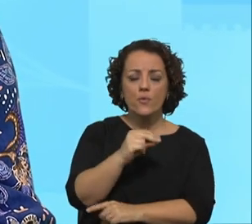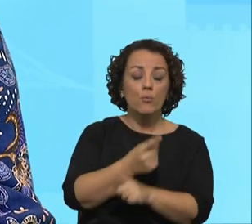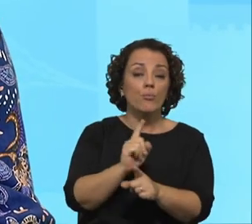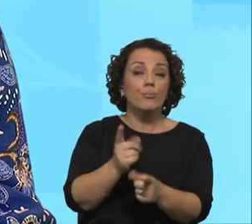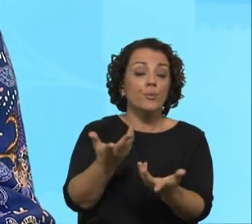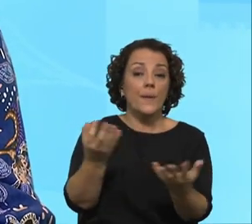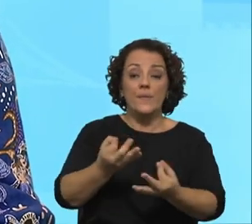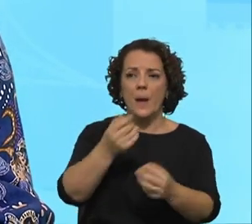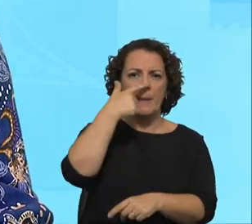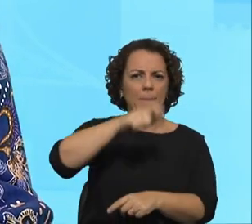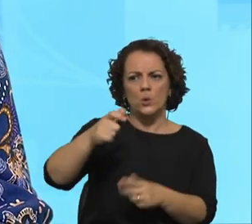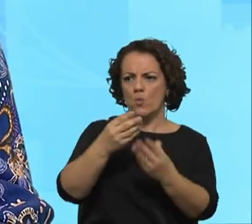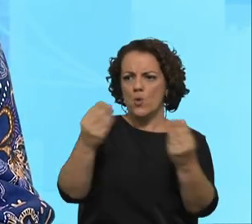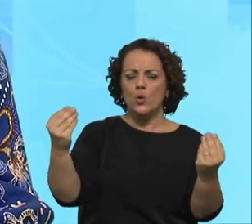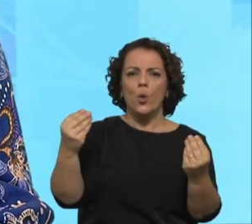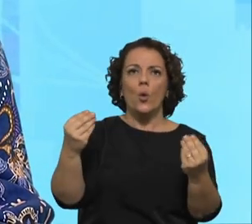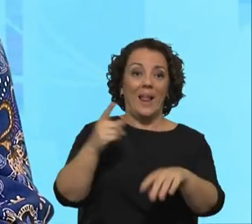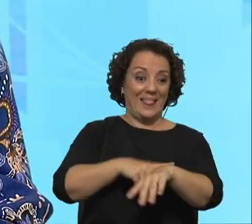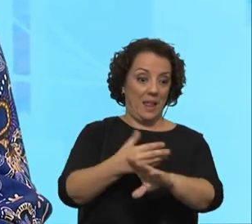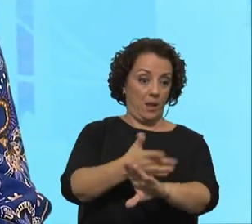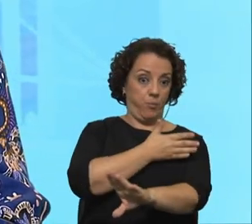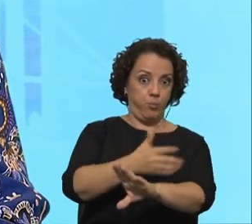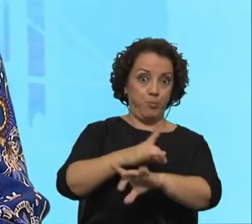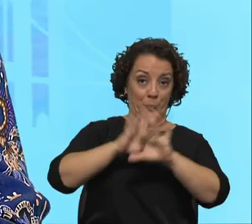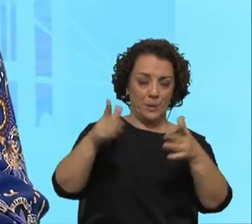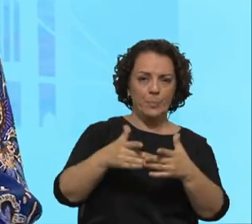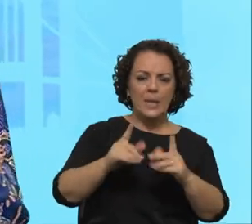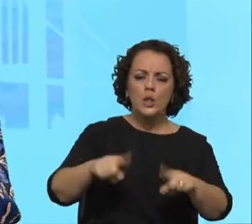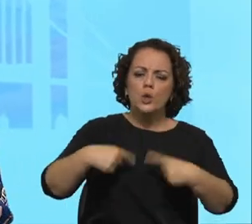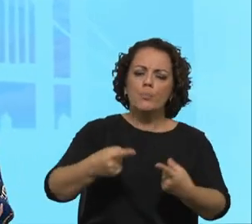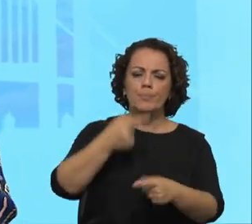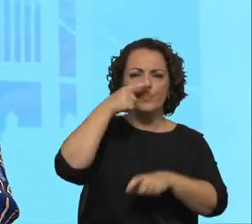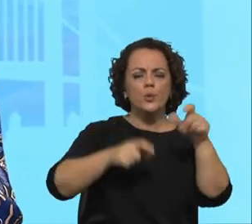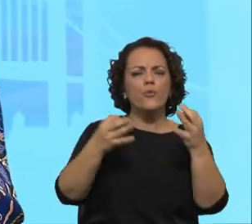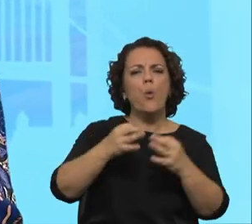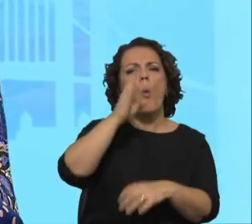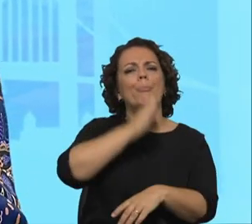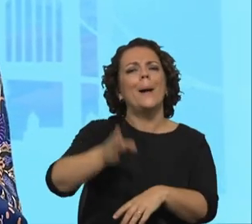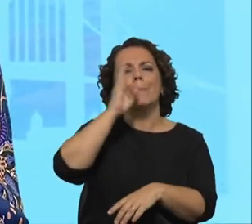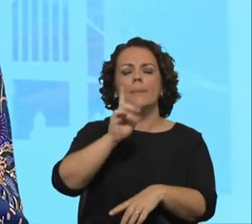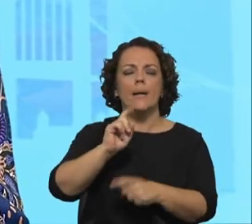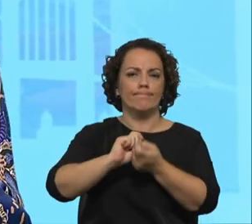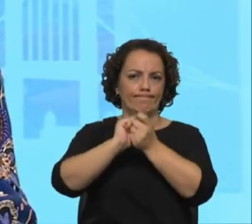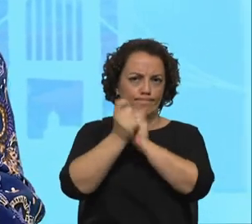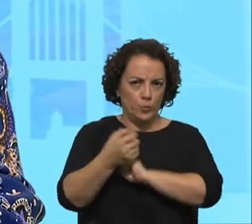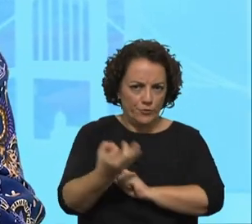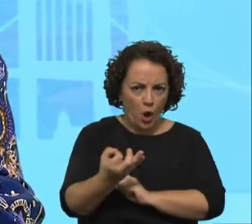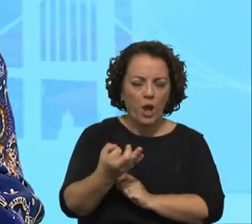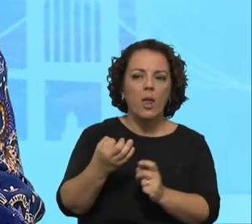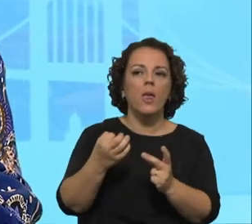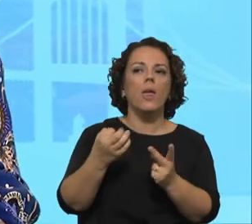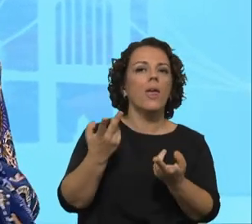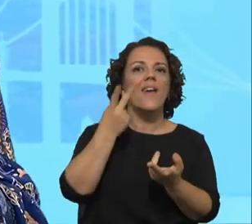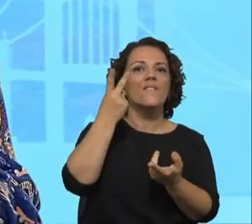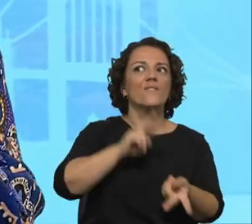mudaram os seus hábitos depois deste tempo, nessa parte do que é estar no meio rural